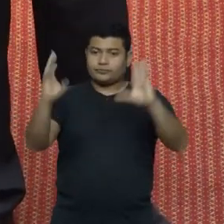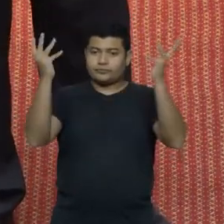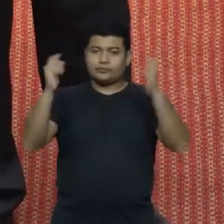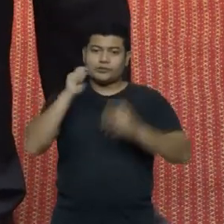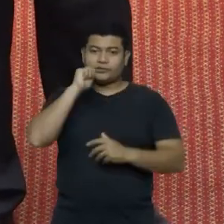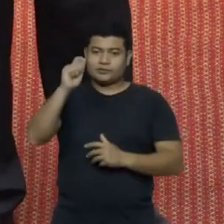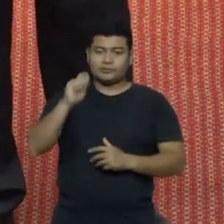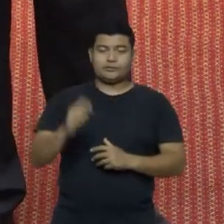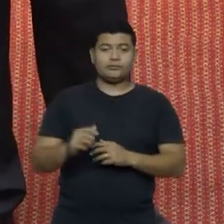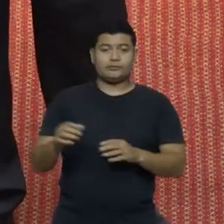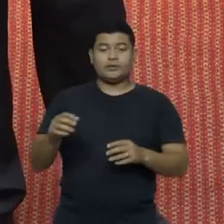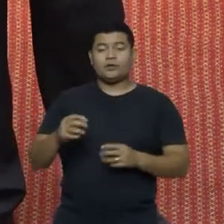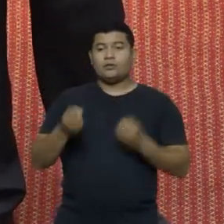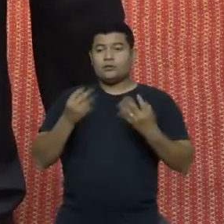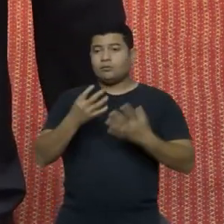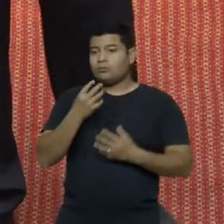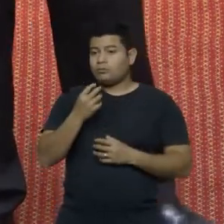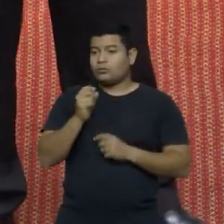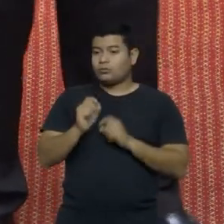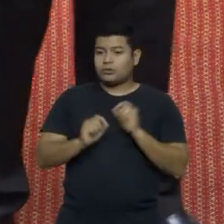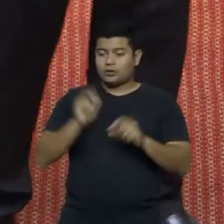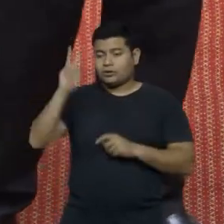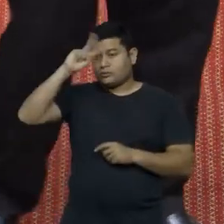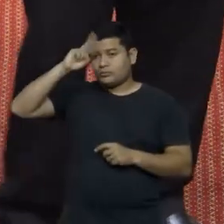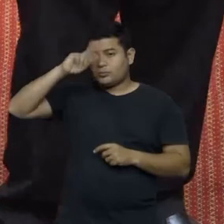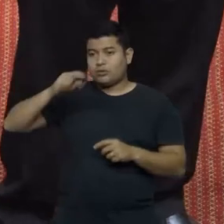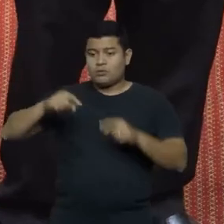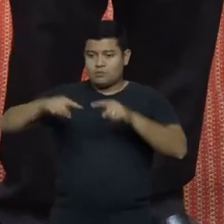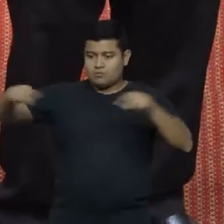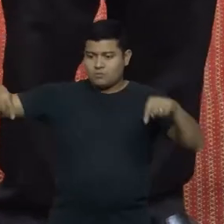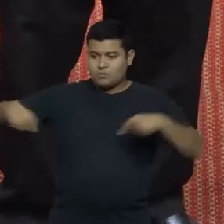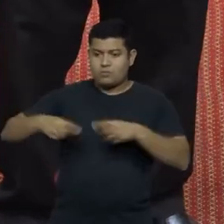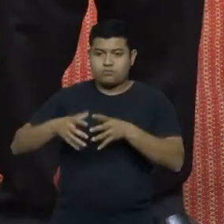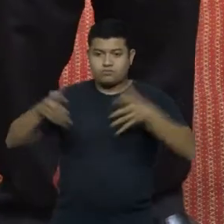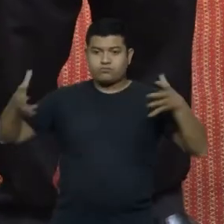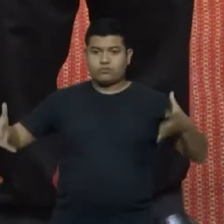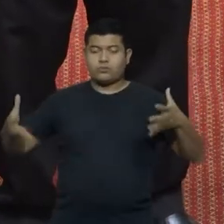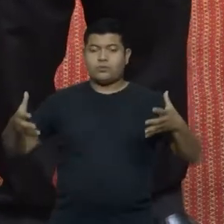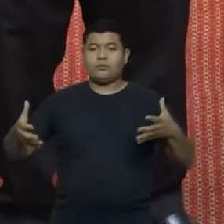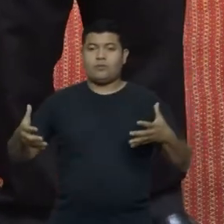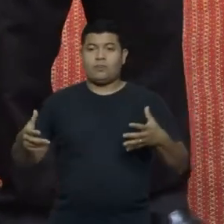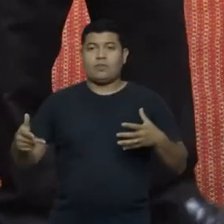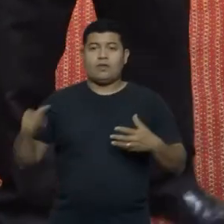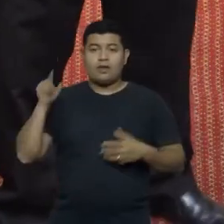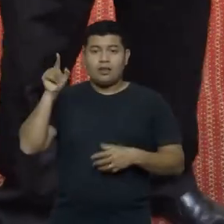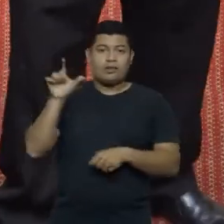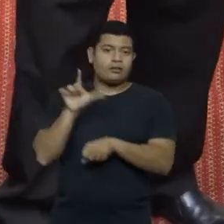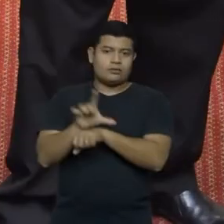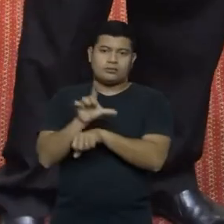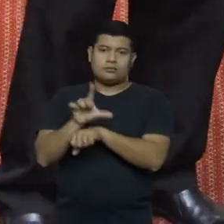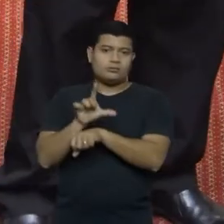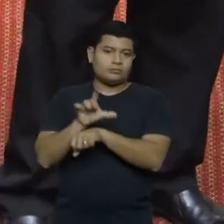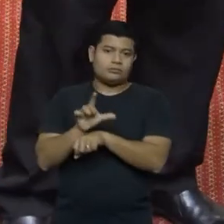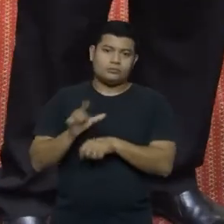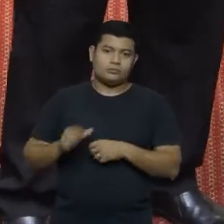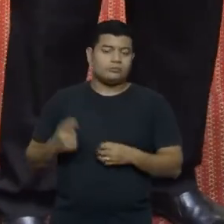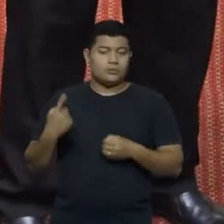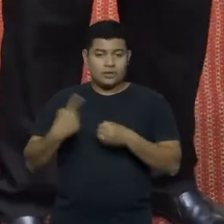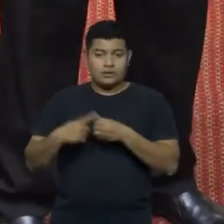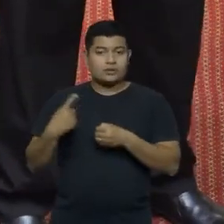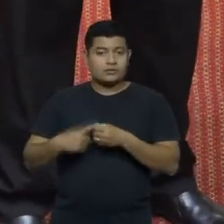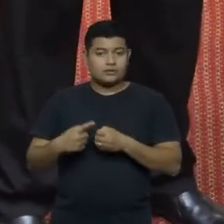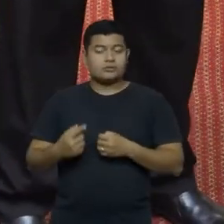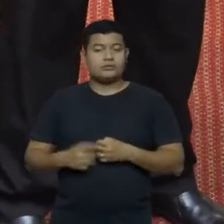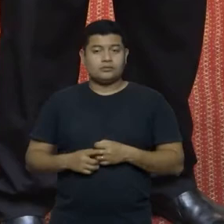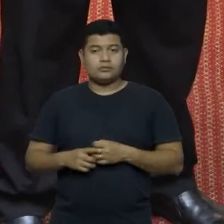bom lembrar aos catarinenses, o maior território catarinense está lá em Lages. E também, nesta tarde, gente